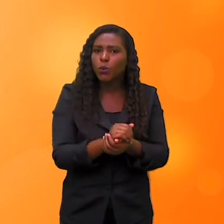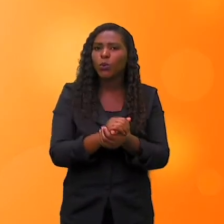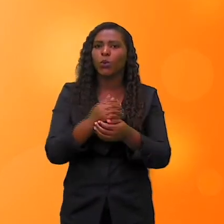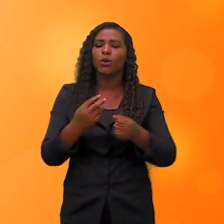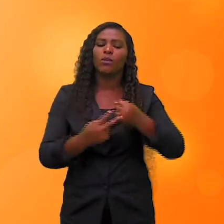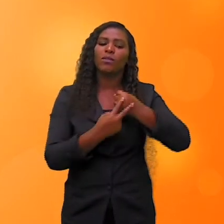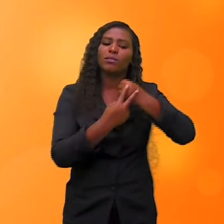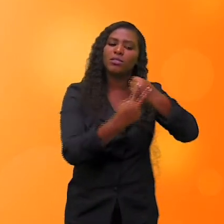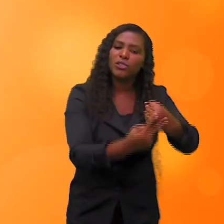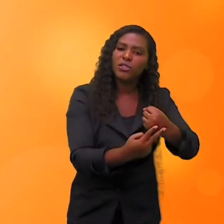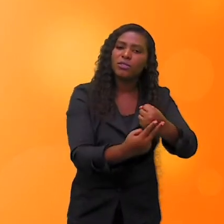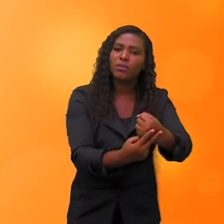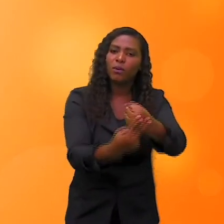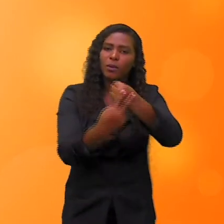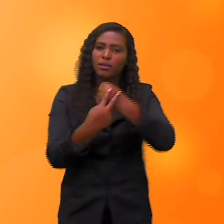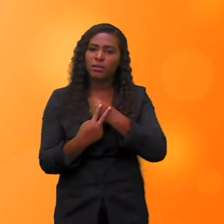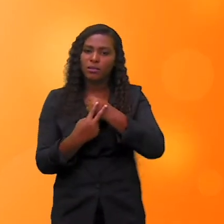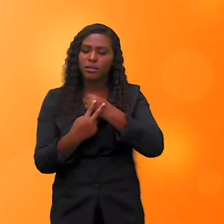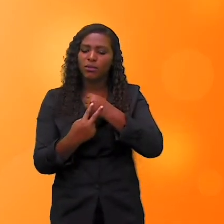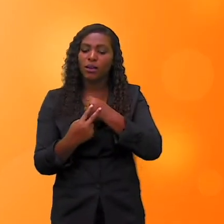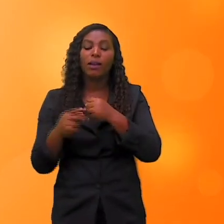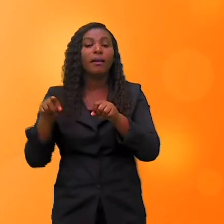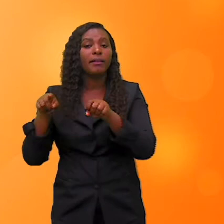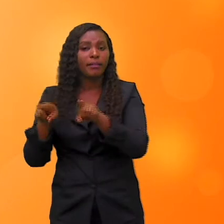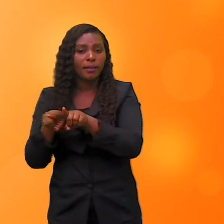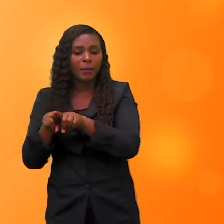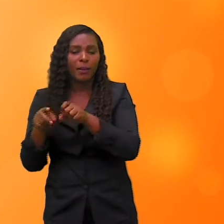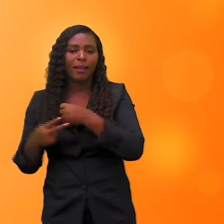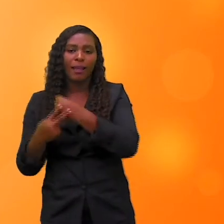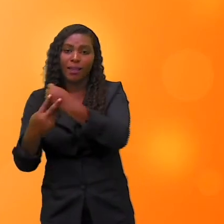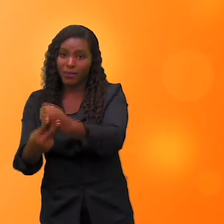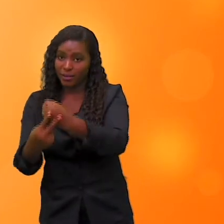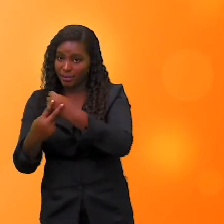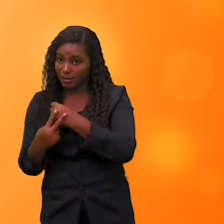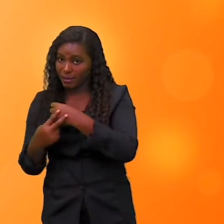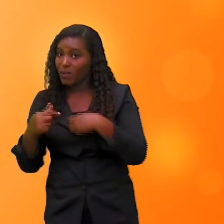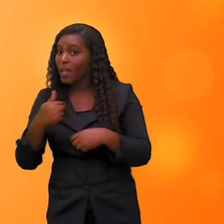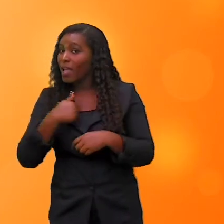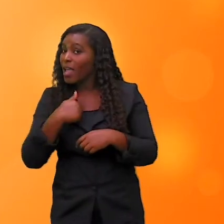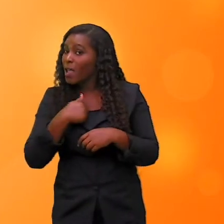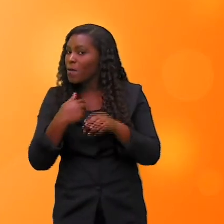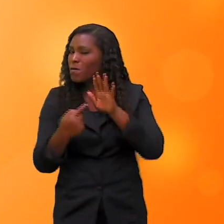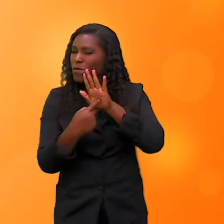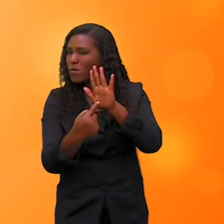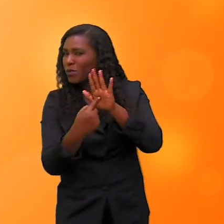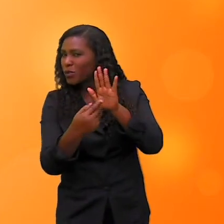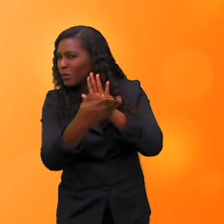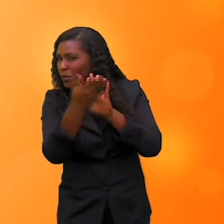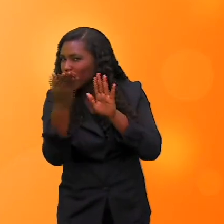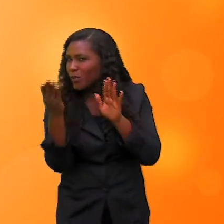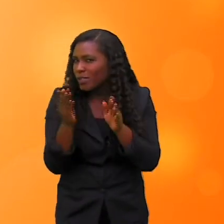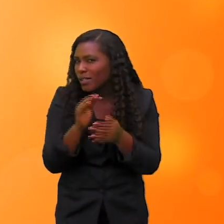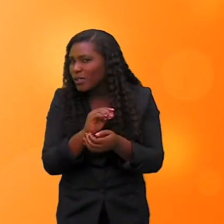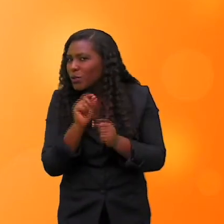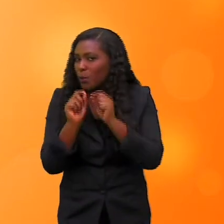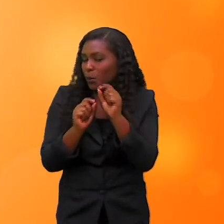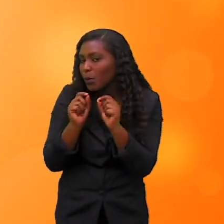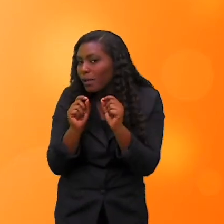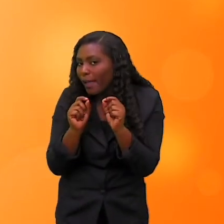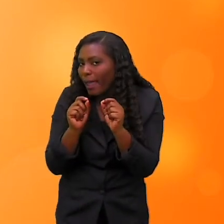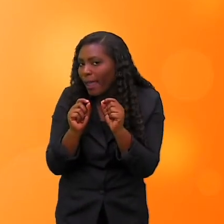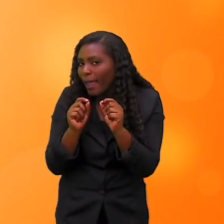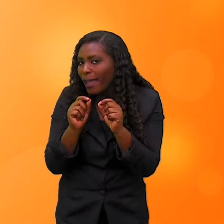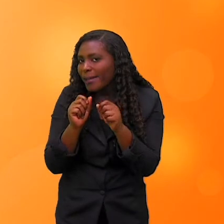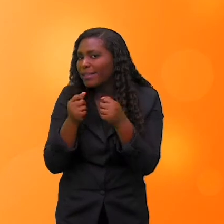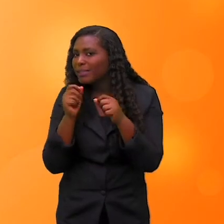reflexiva, eu trouxe para vocês terminarem aí, né? O eu vou fazer? Eu trouxe o